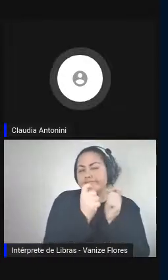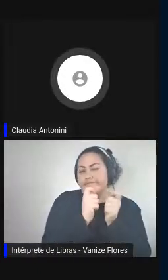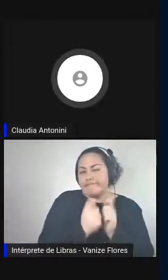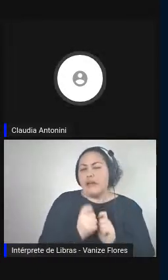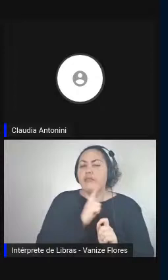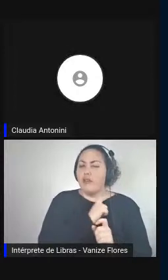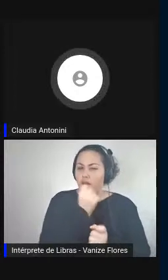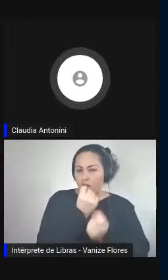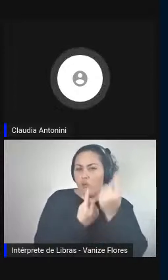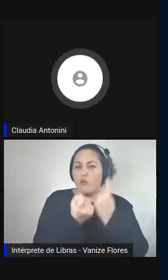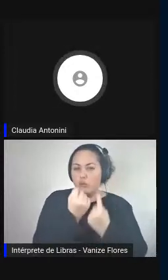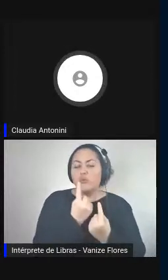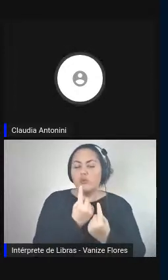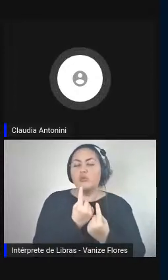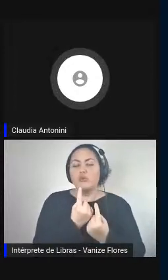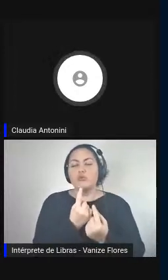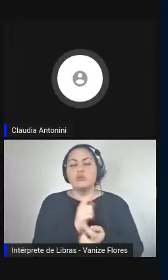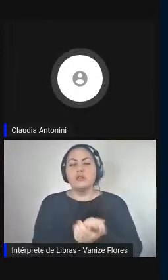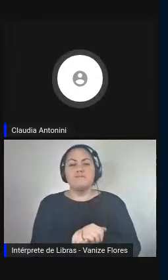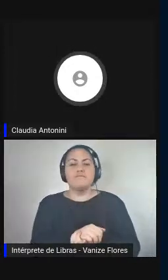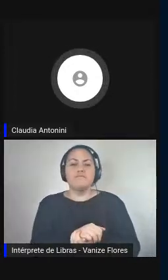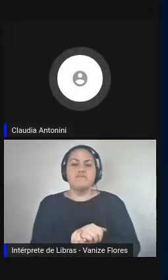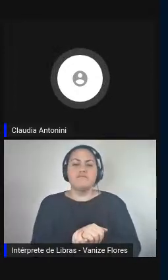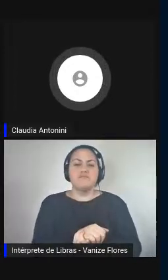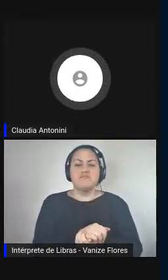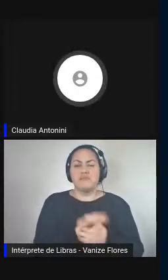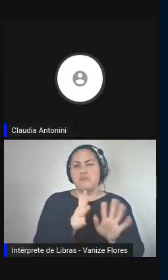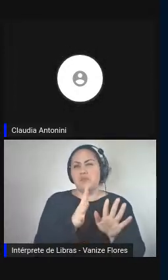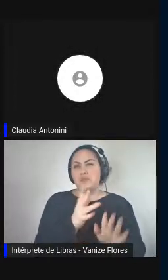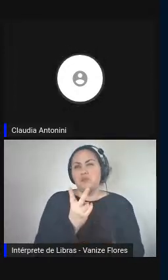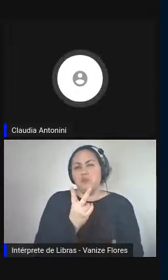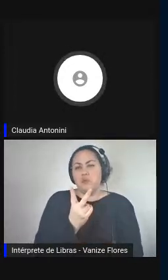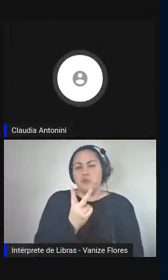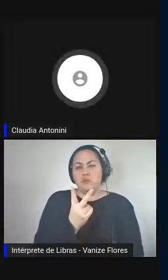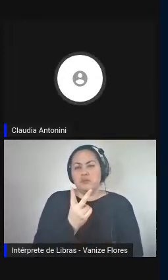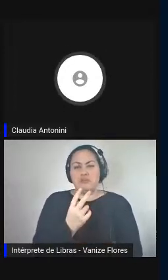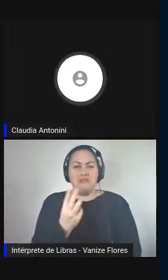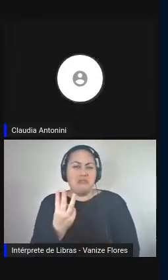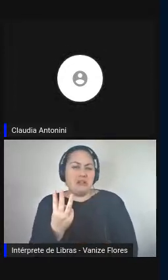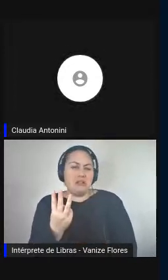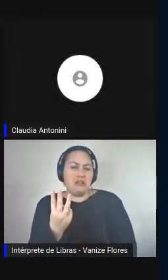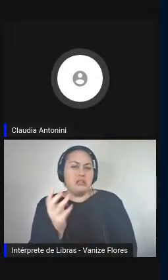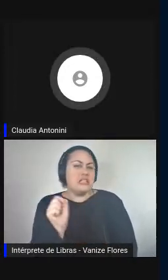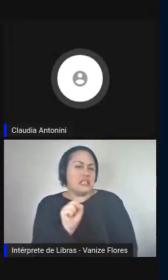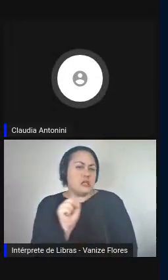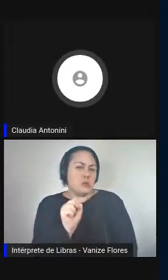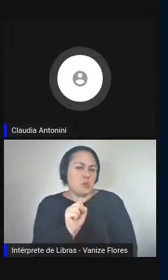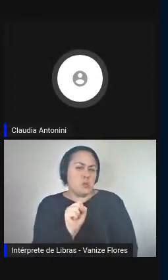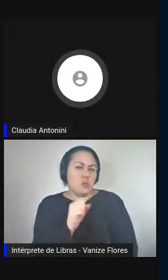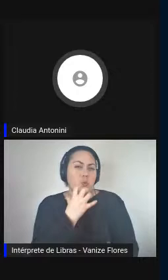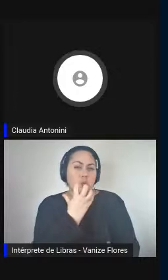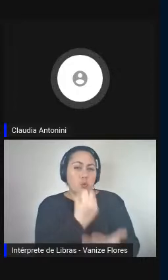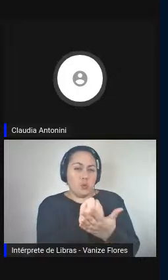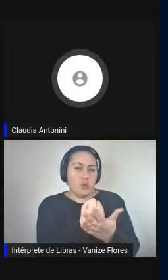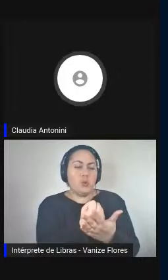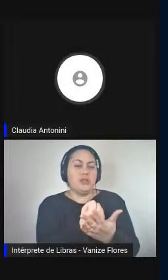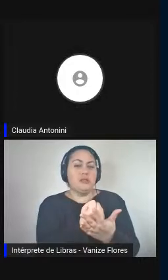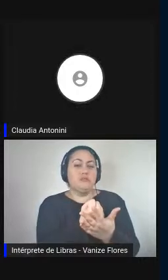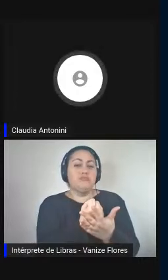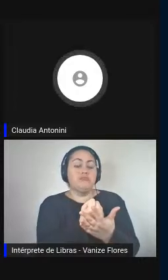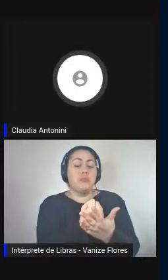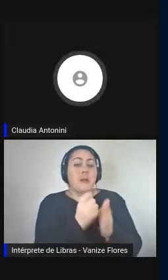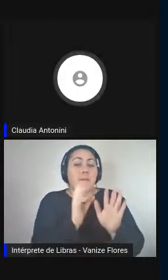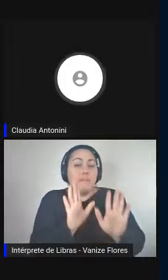por volta de dois, três segundos de tempo, com uma precisão muito